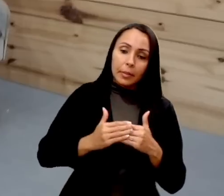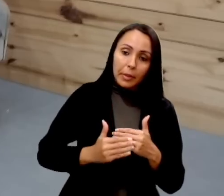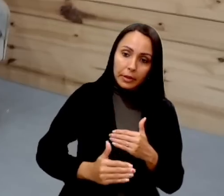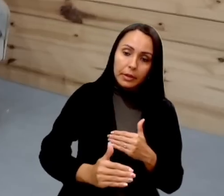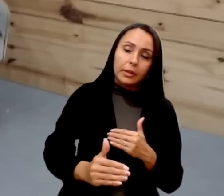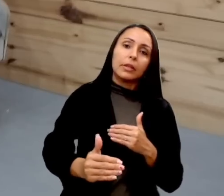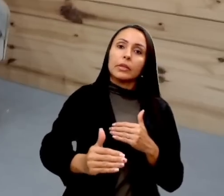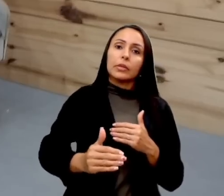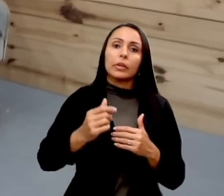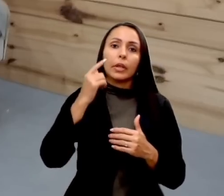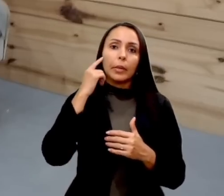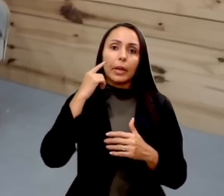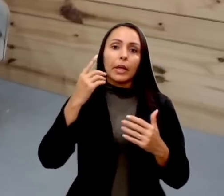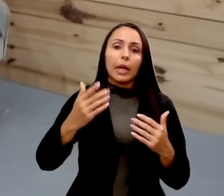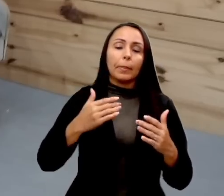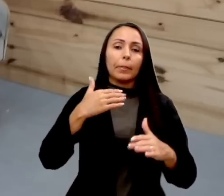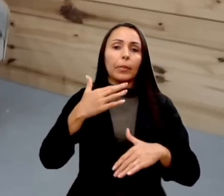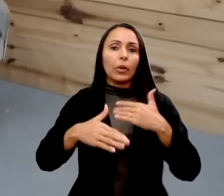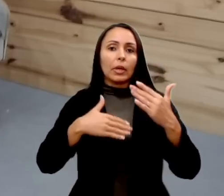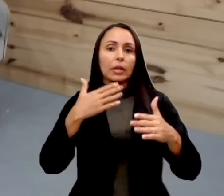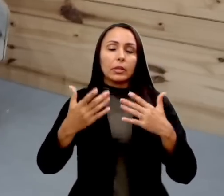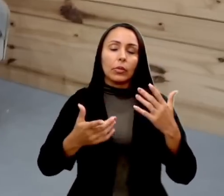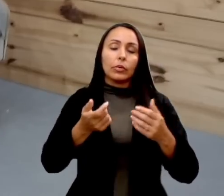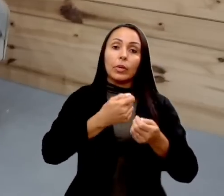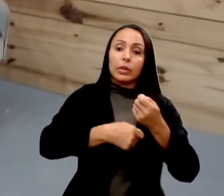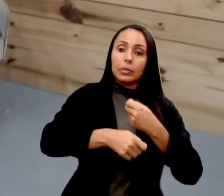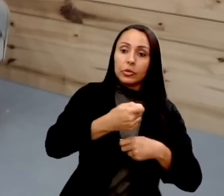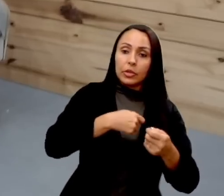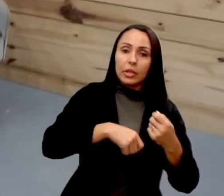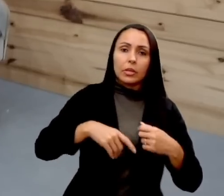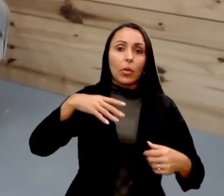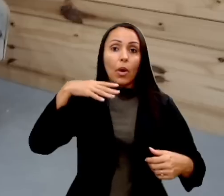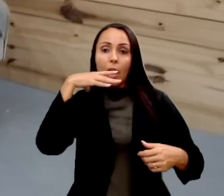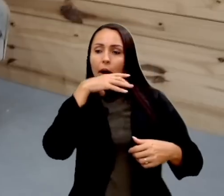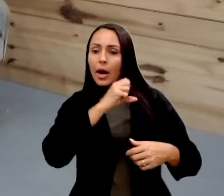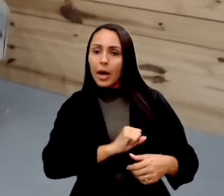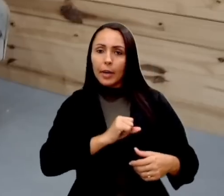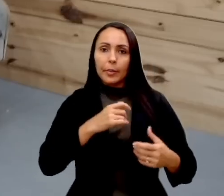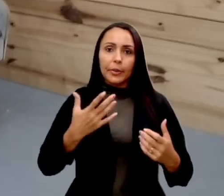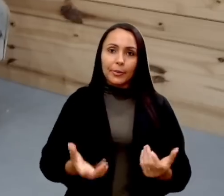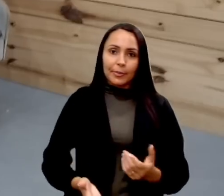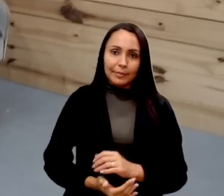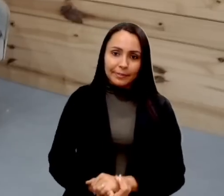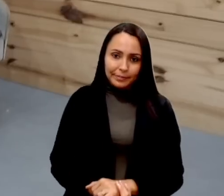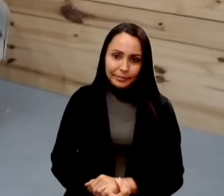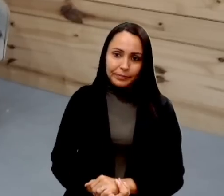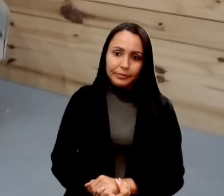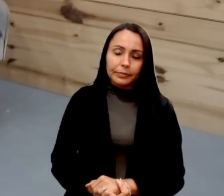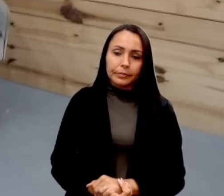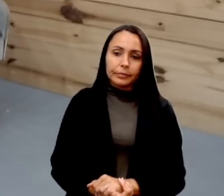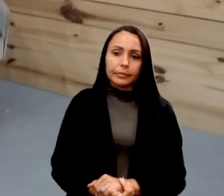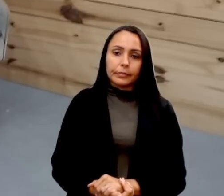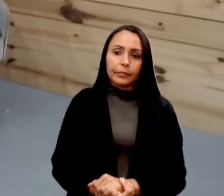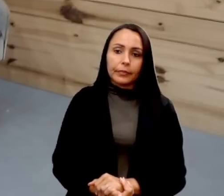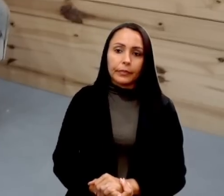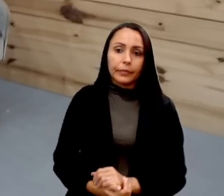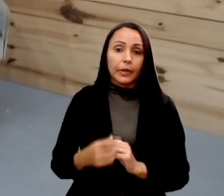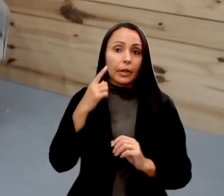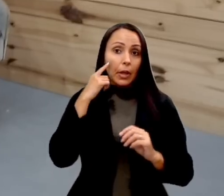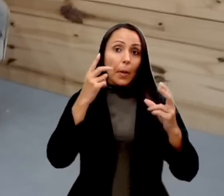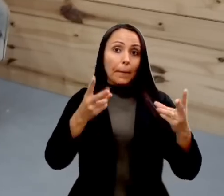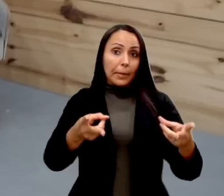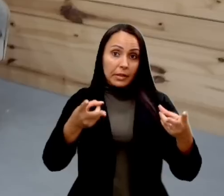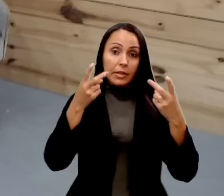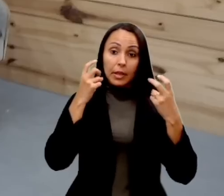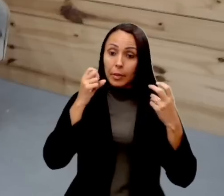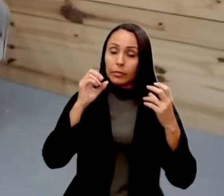a projeção de uma administração rápida e com ganhos, com ganhos mais para todos. Percebam que em uma estrutura